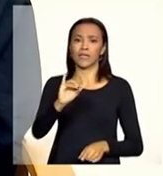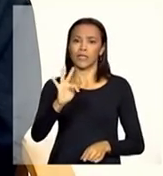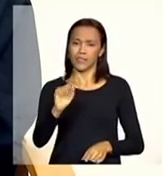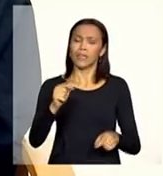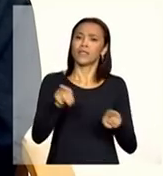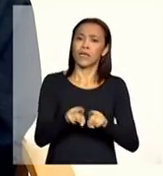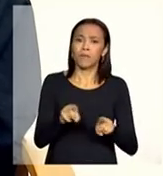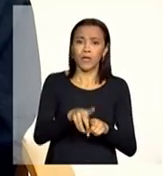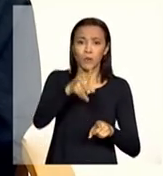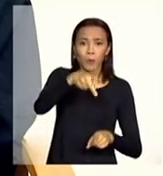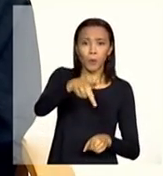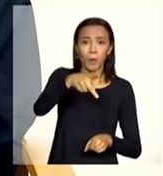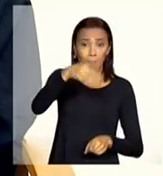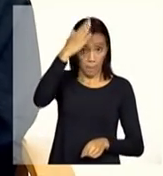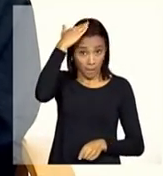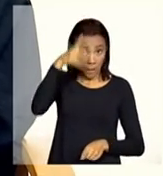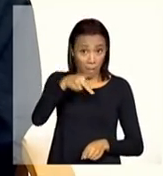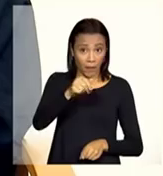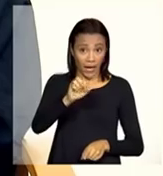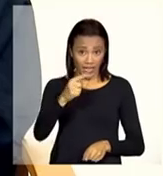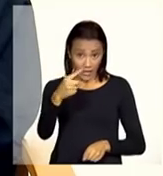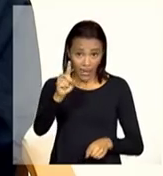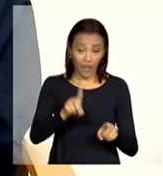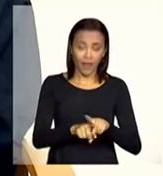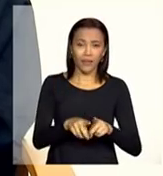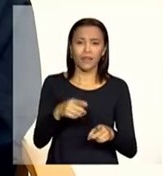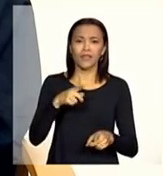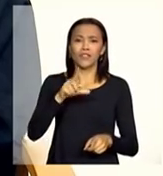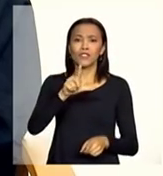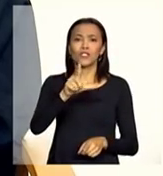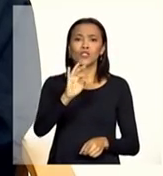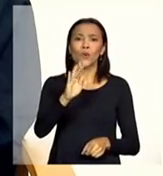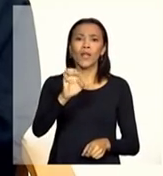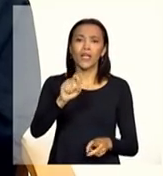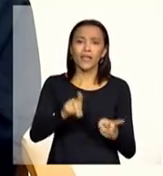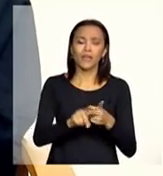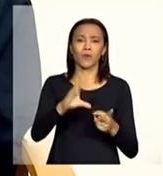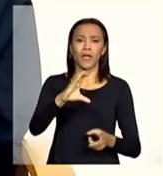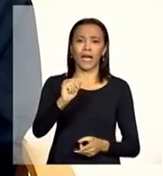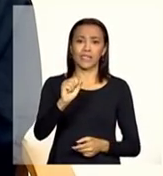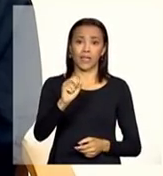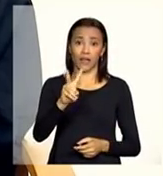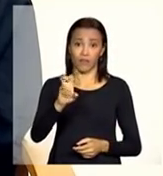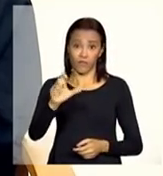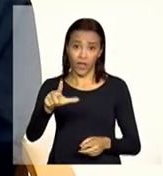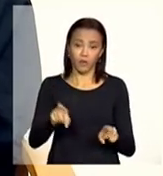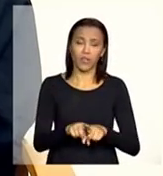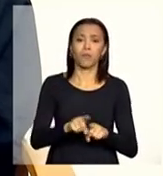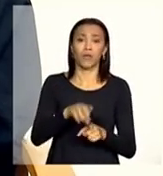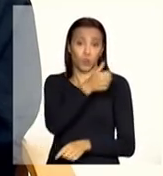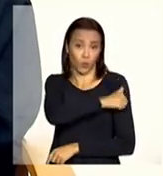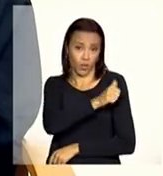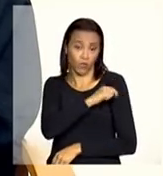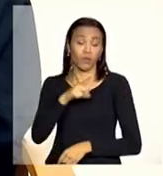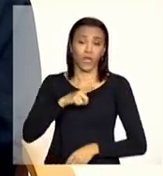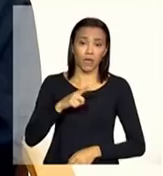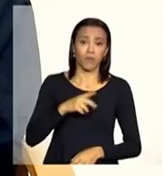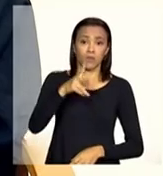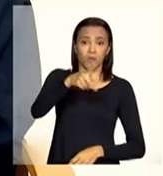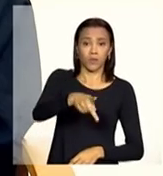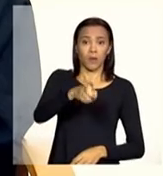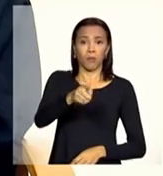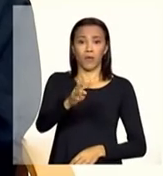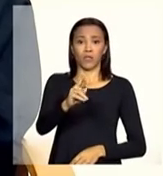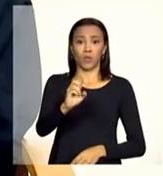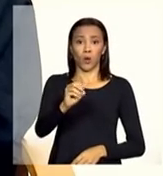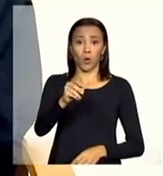municípios de Curitiba Foz do Iguaçu Toledo Cascavel e Ponta Grossa em Rio de Janeiro nós tivemos Petrópolis e